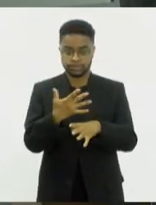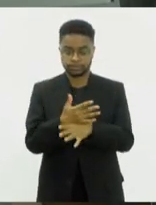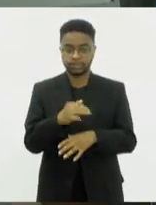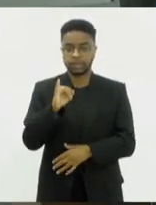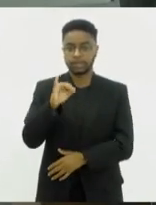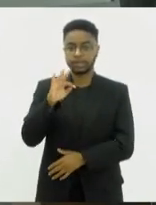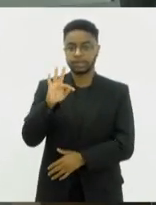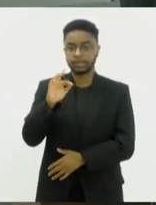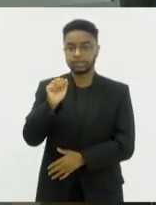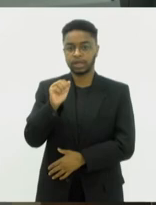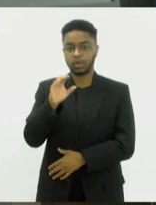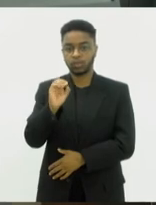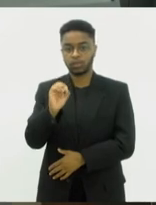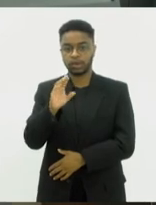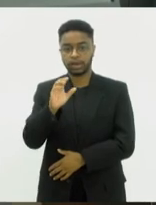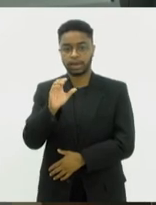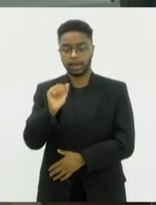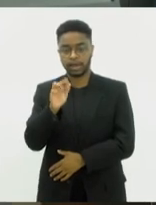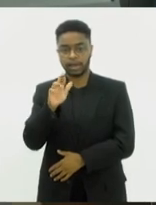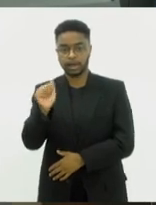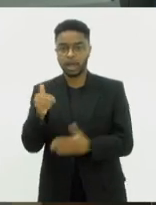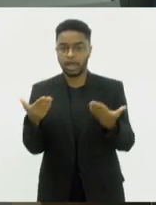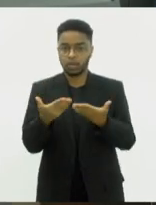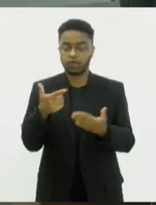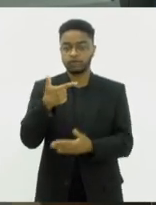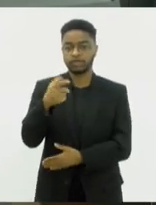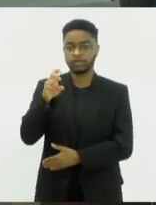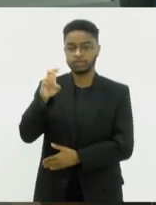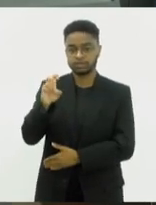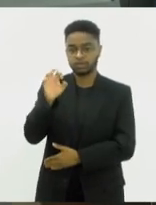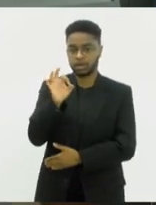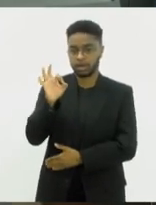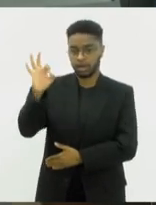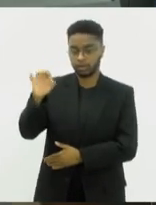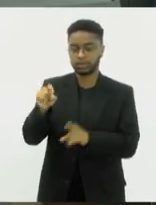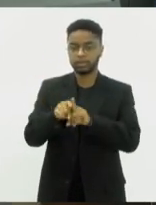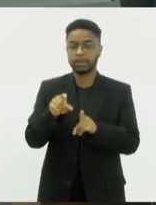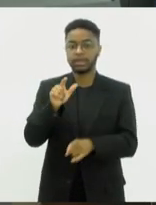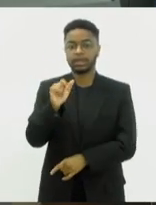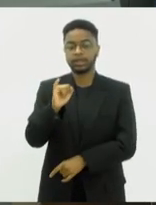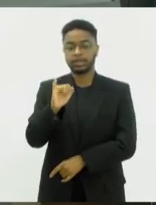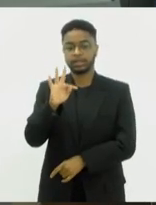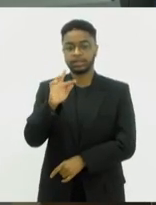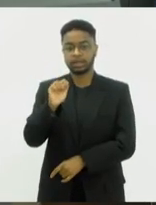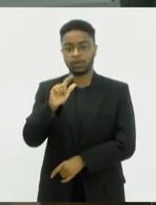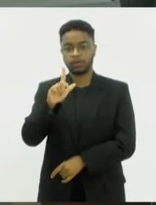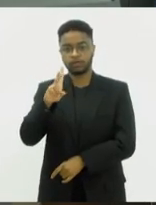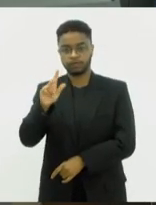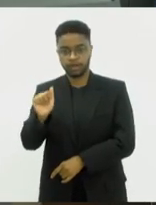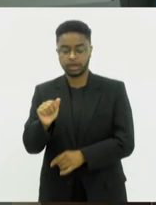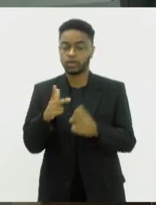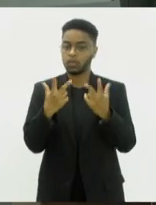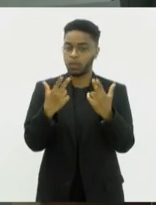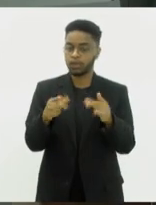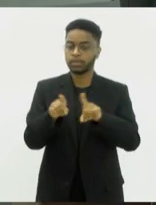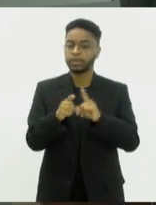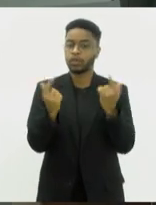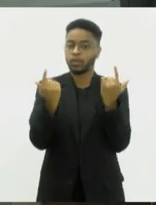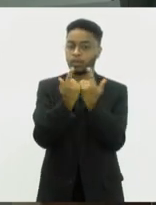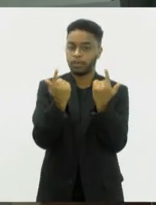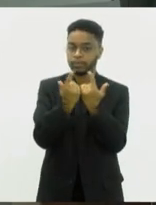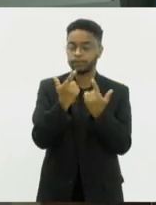Itaucara, nesse momento, 25 graus com nuvens. Itaúva também 25, Guapimirim 27